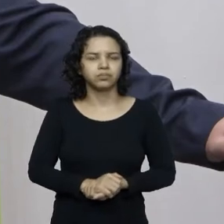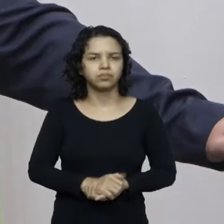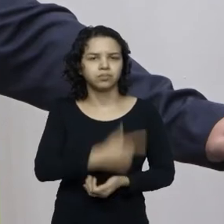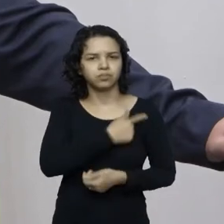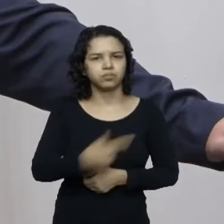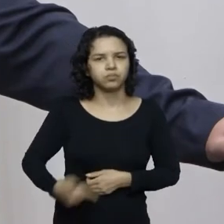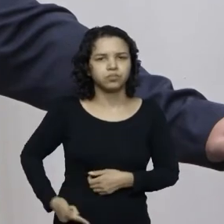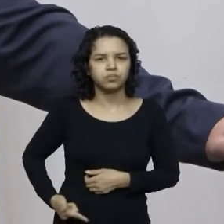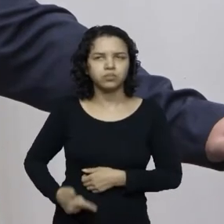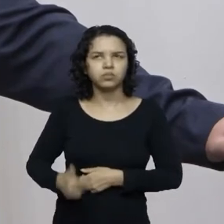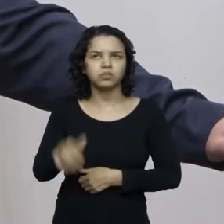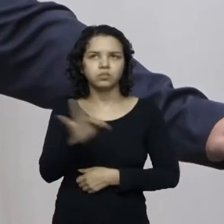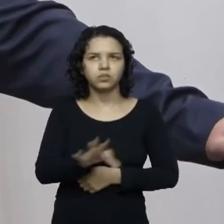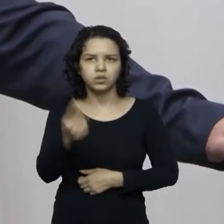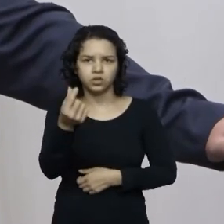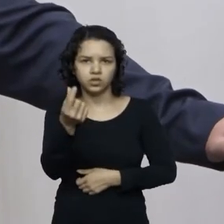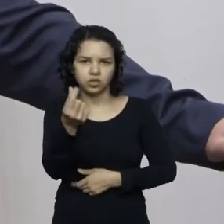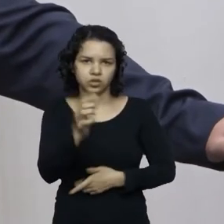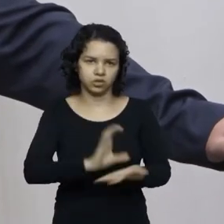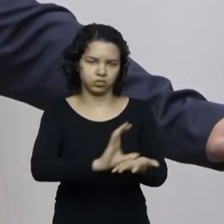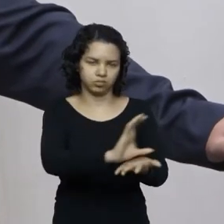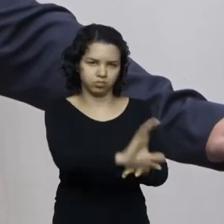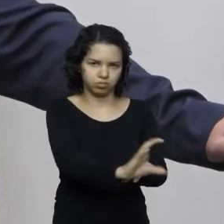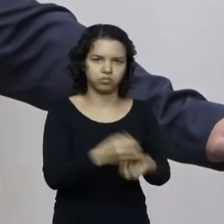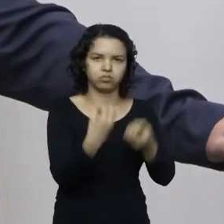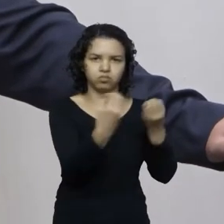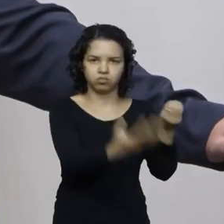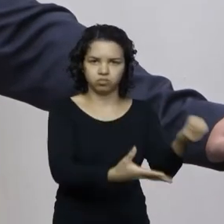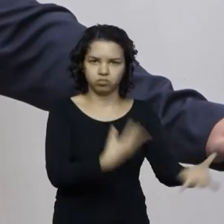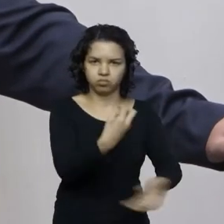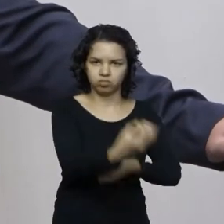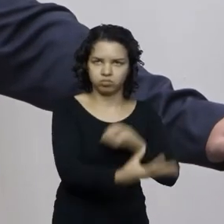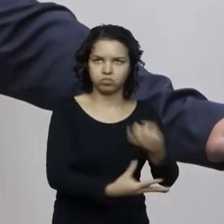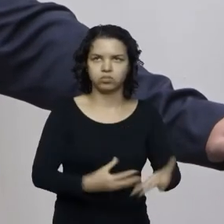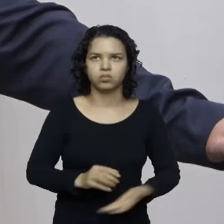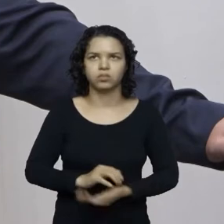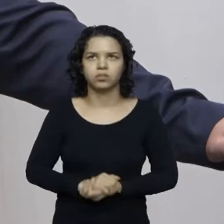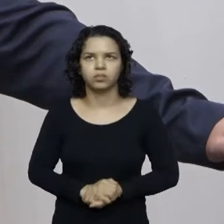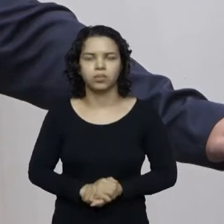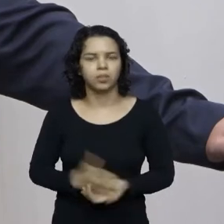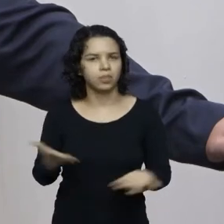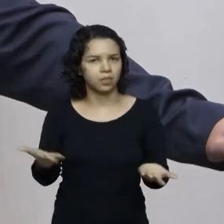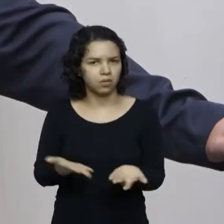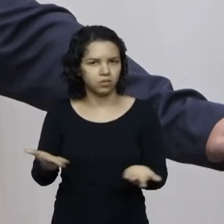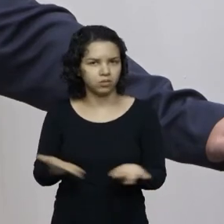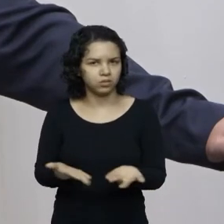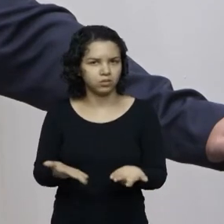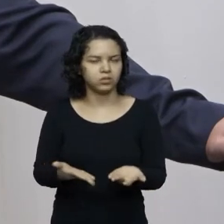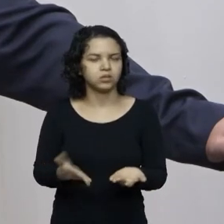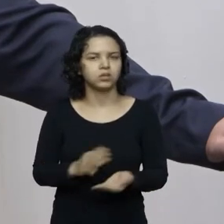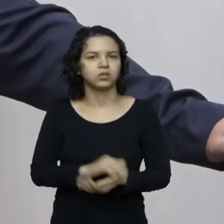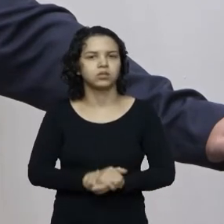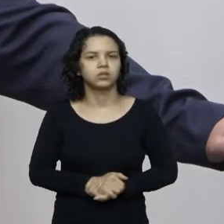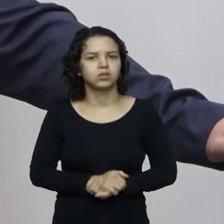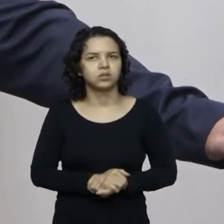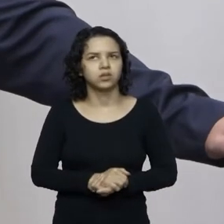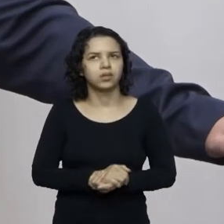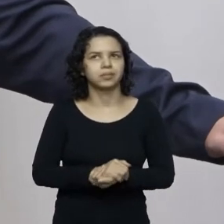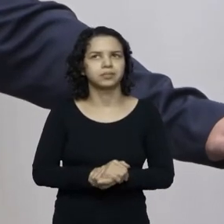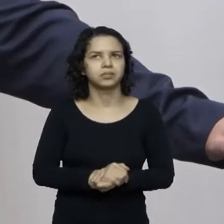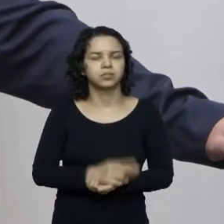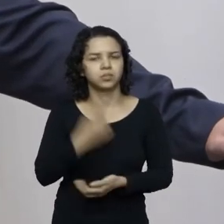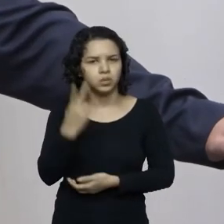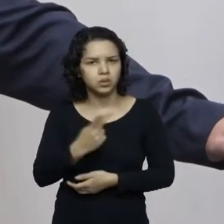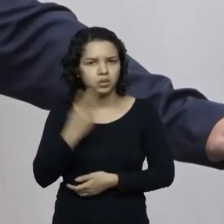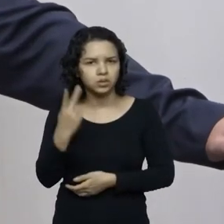despeja recursos em abundância neles agora sobreviver um a outro político